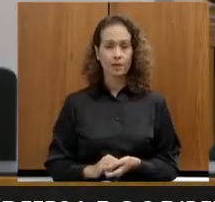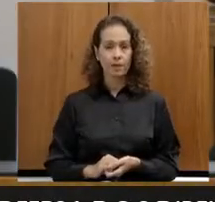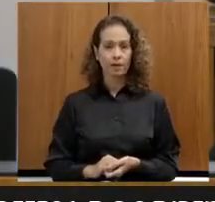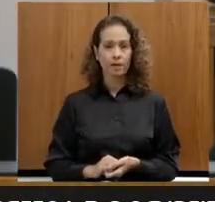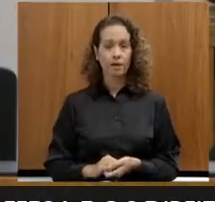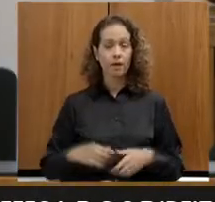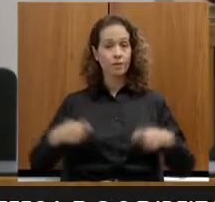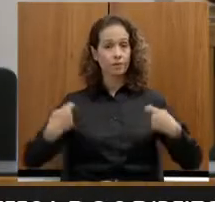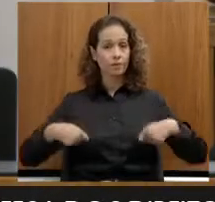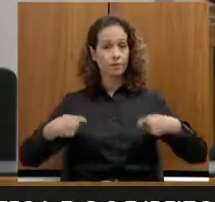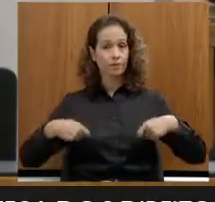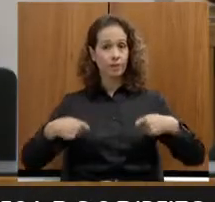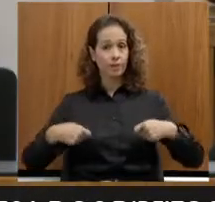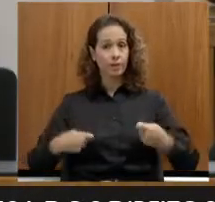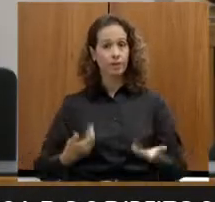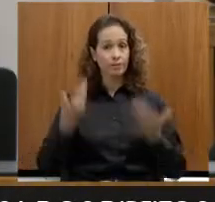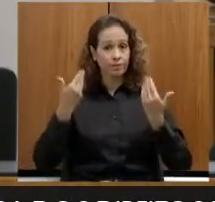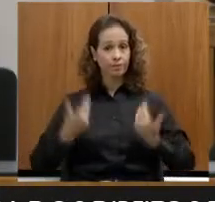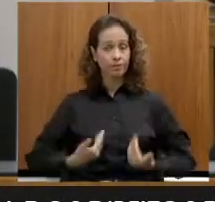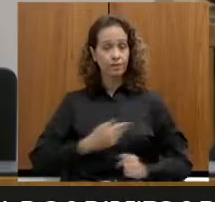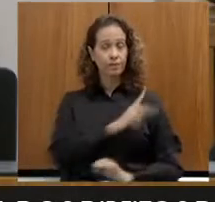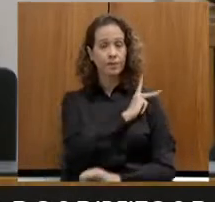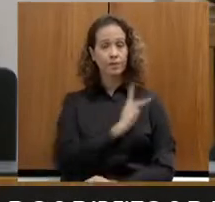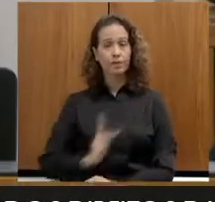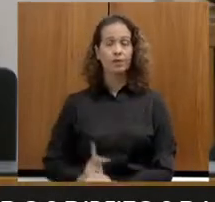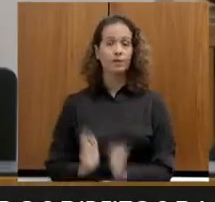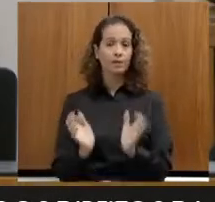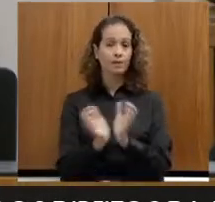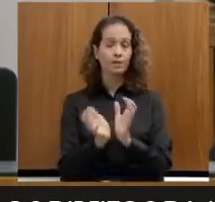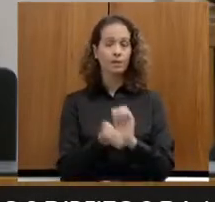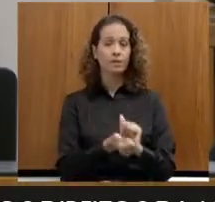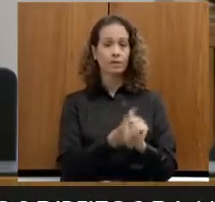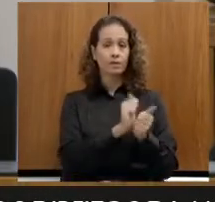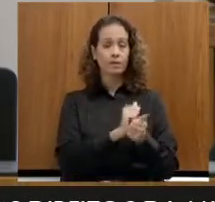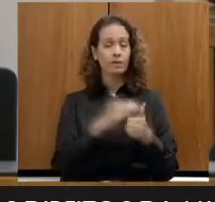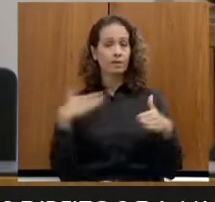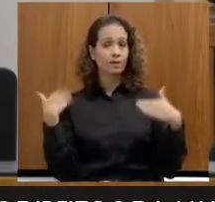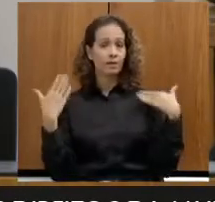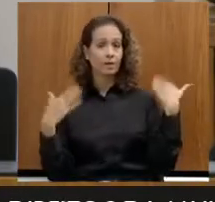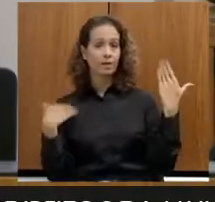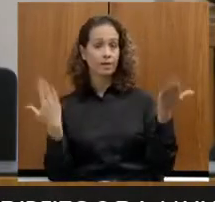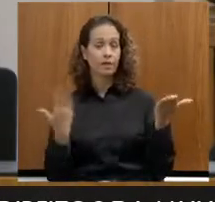presidente da Comissão de Esporte, Lazer e Juventude,